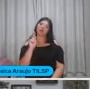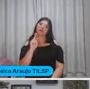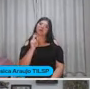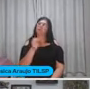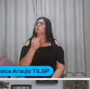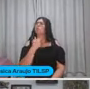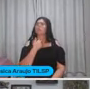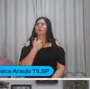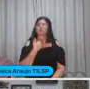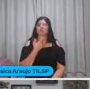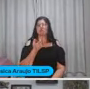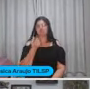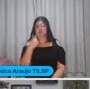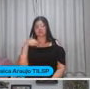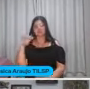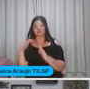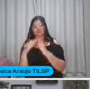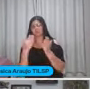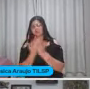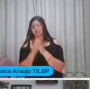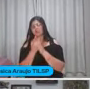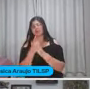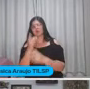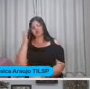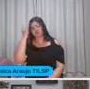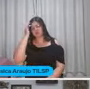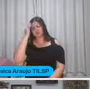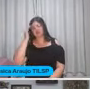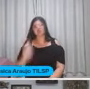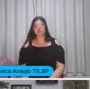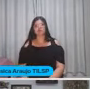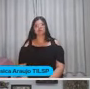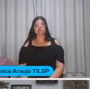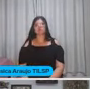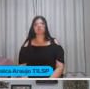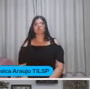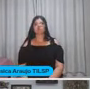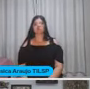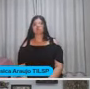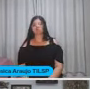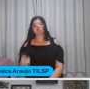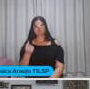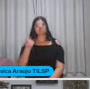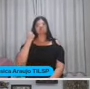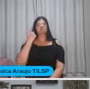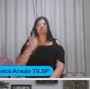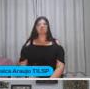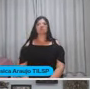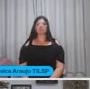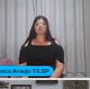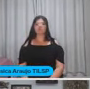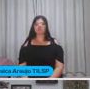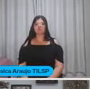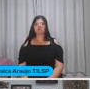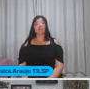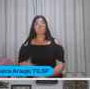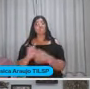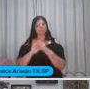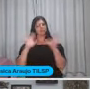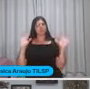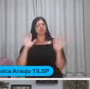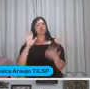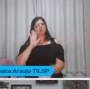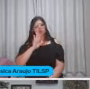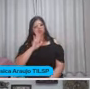da escola Ela achando isso Você falou uma coisa Muito interessante Permitir que essa